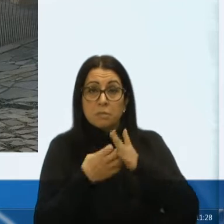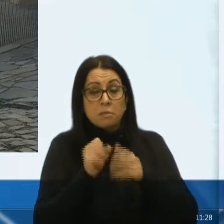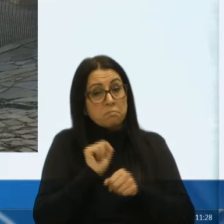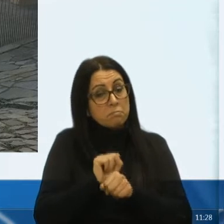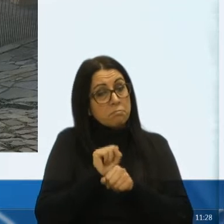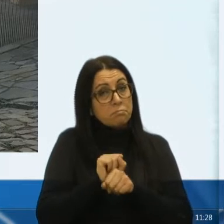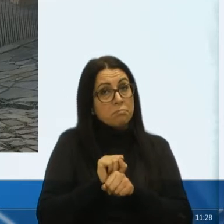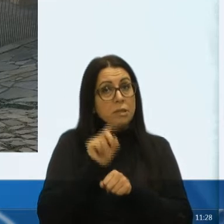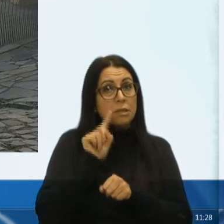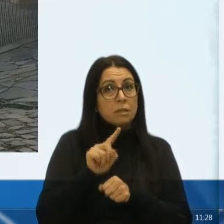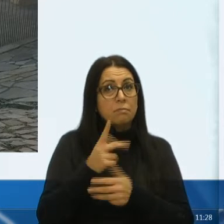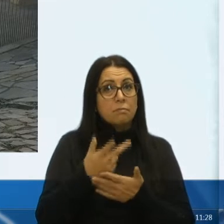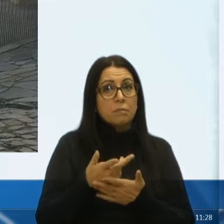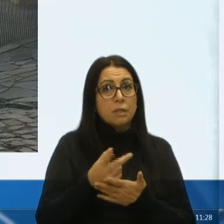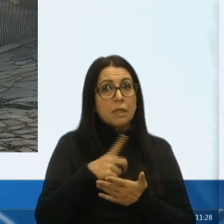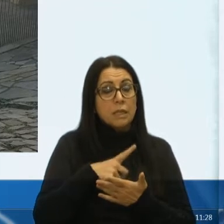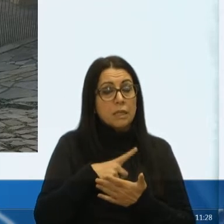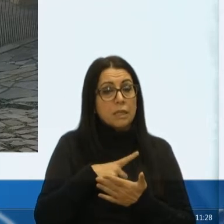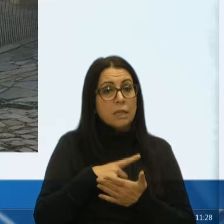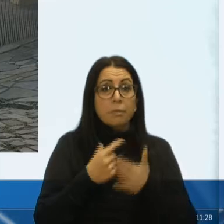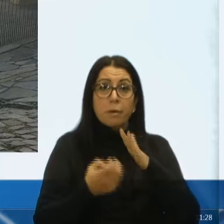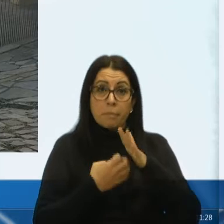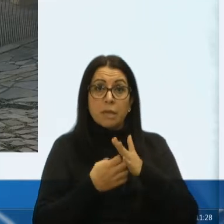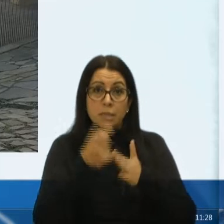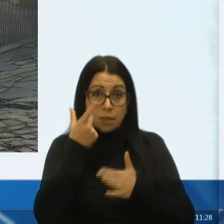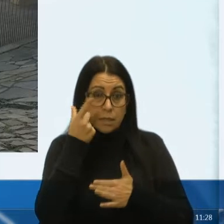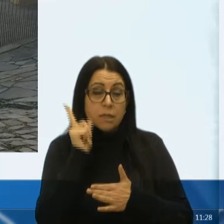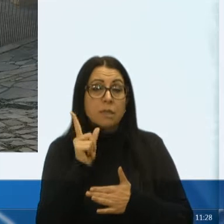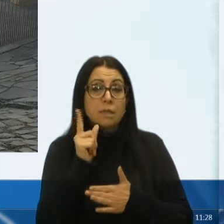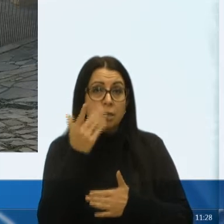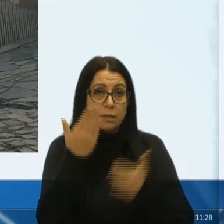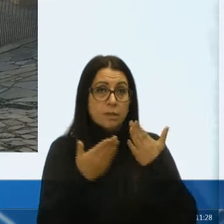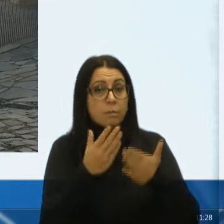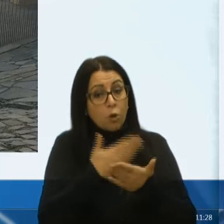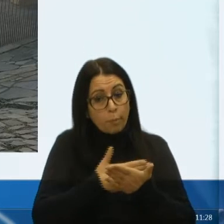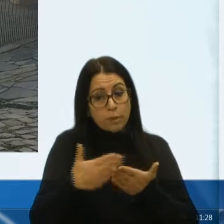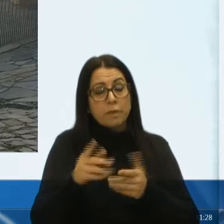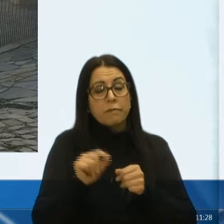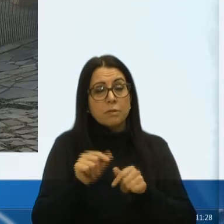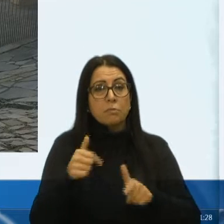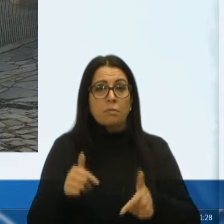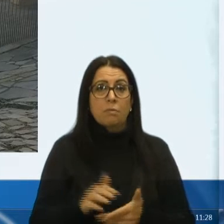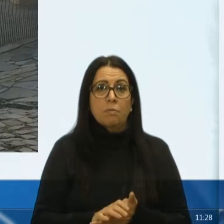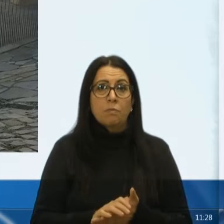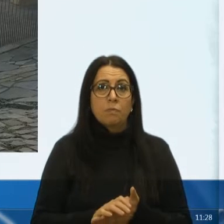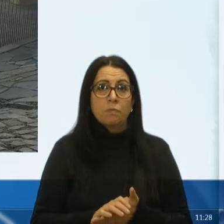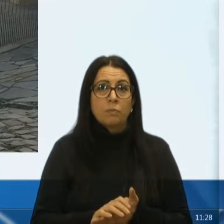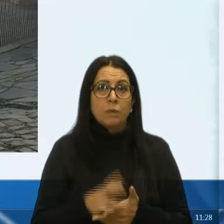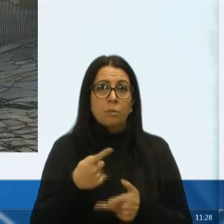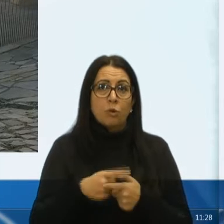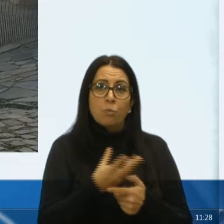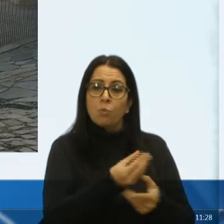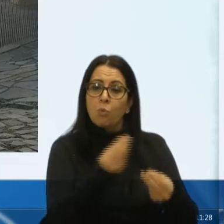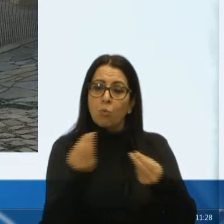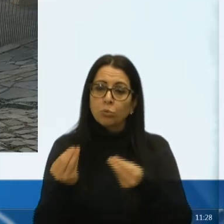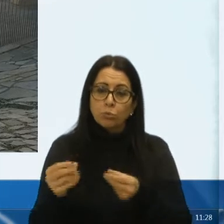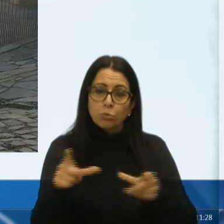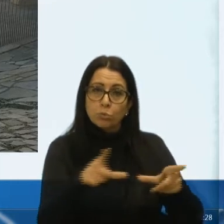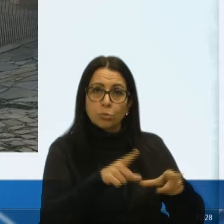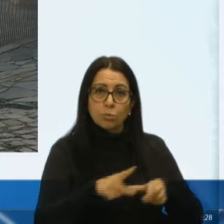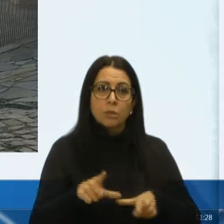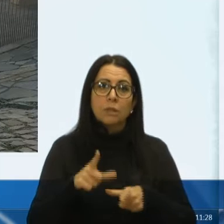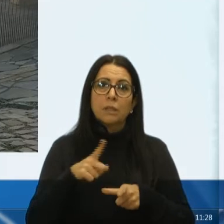que tenha uma empresa aí ganhador da licitação para começar a fazer esses trabalhos, porque em muitos locais